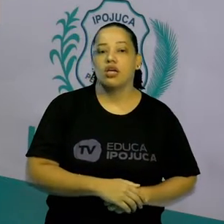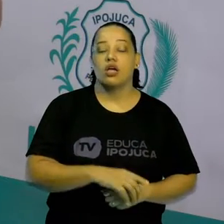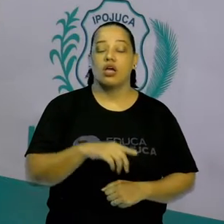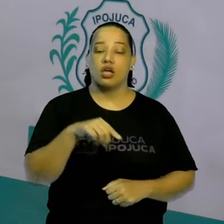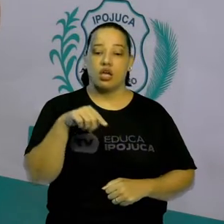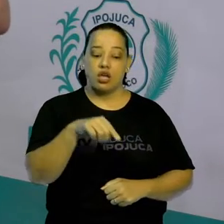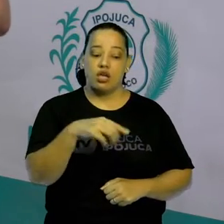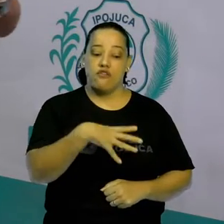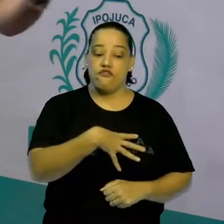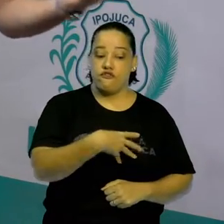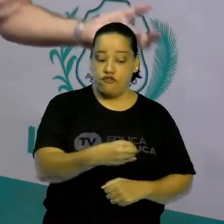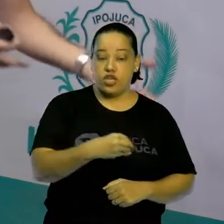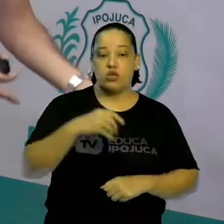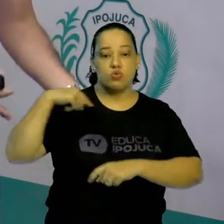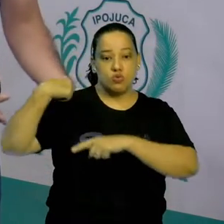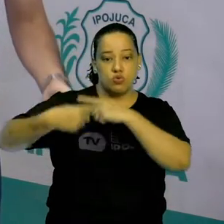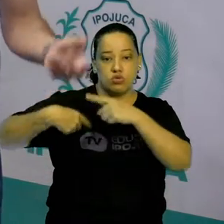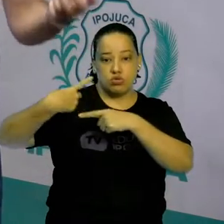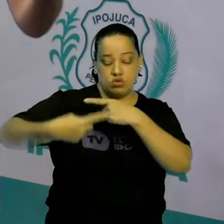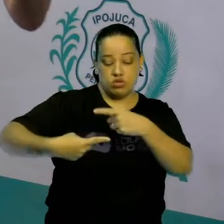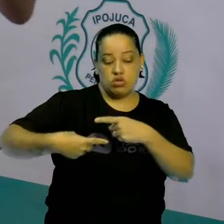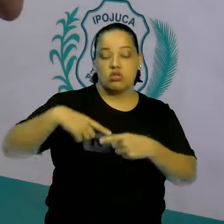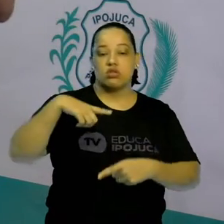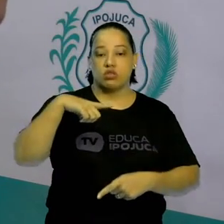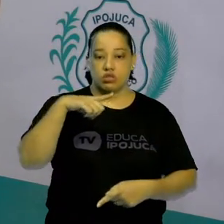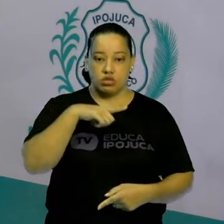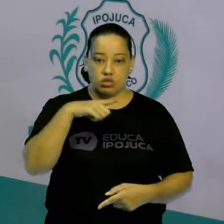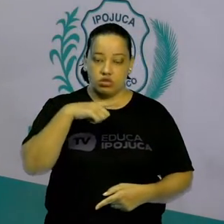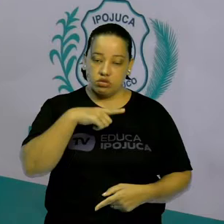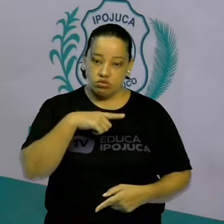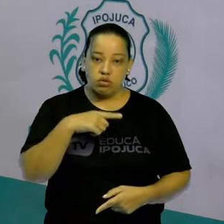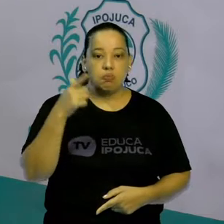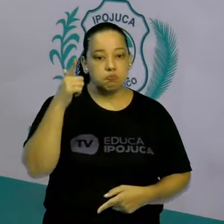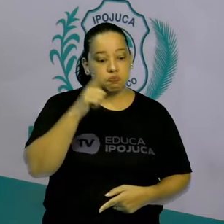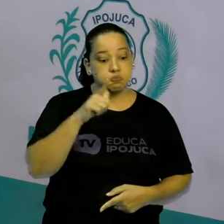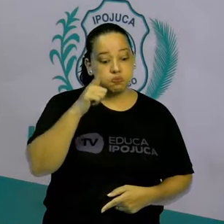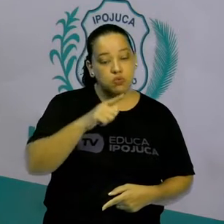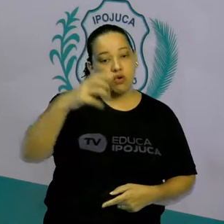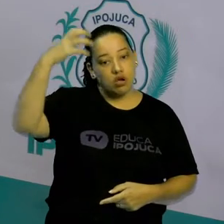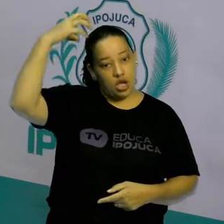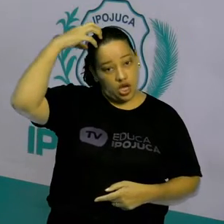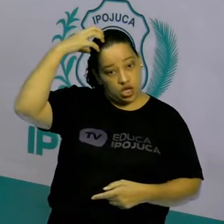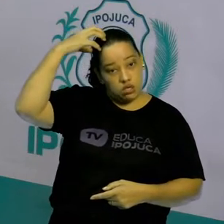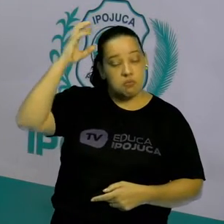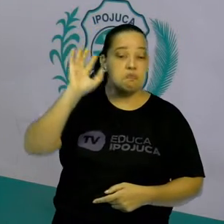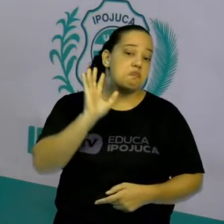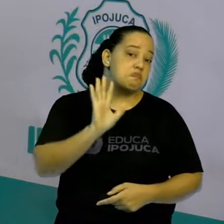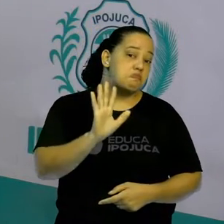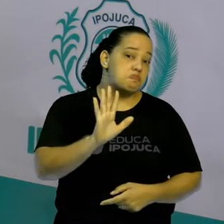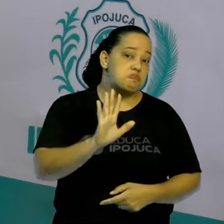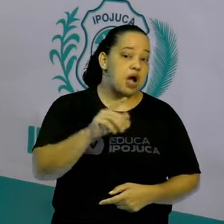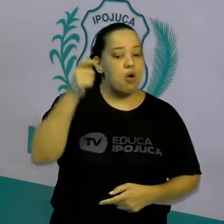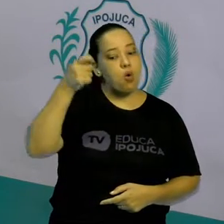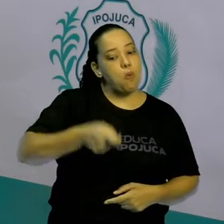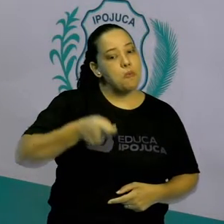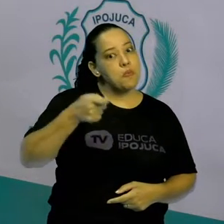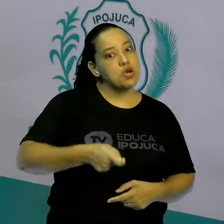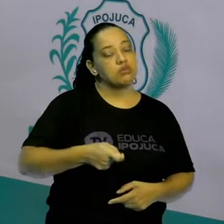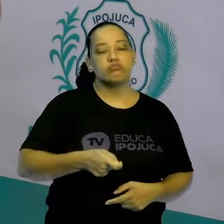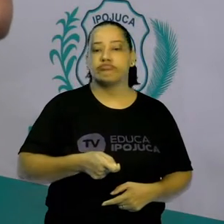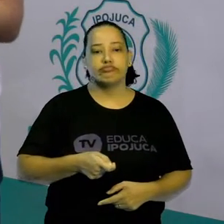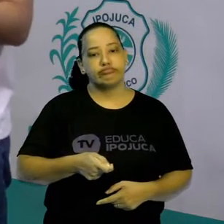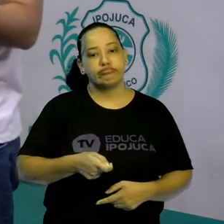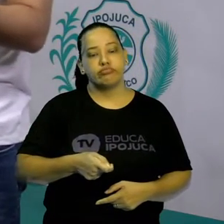poder receber a cura do pai, isso é chamado de hereditariedade, isso não era necessariamente obrigatório, tá?